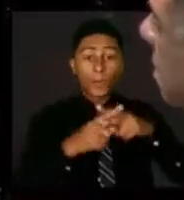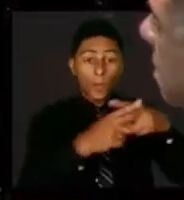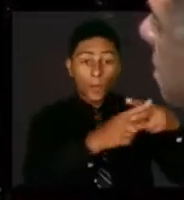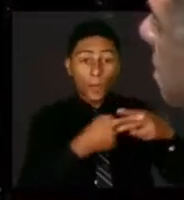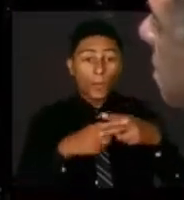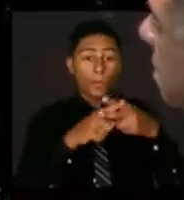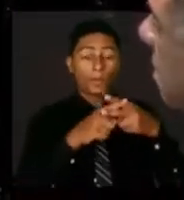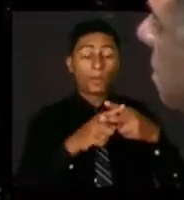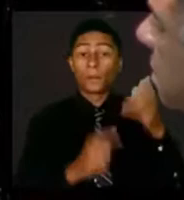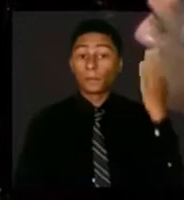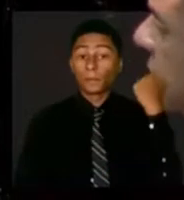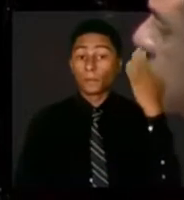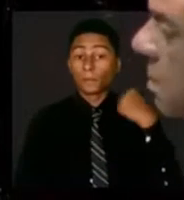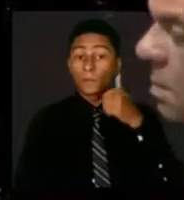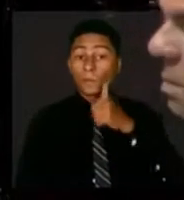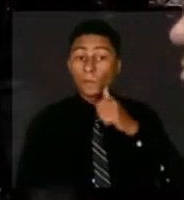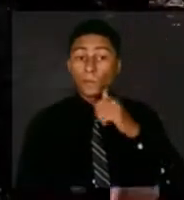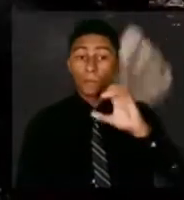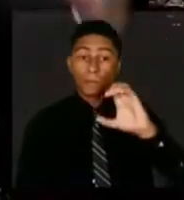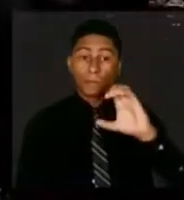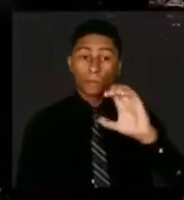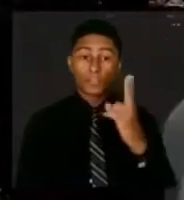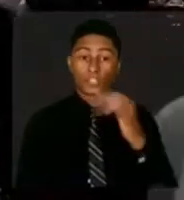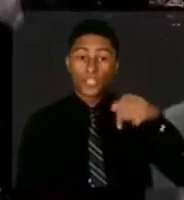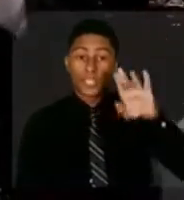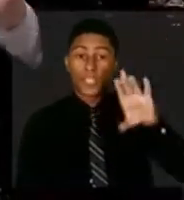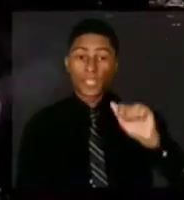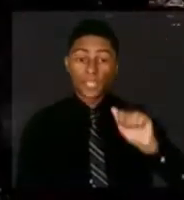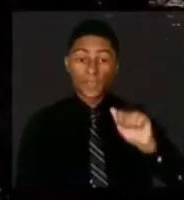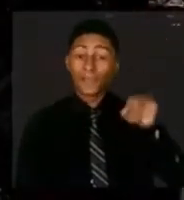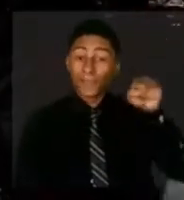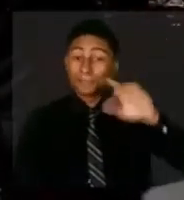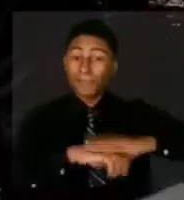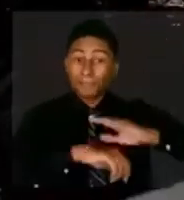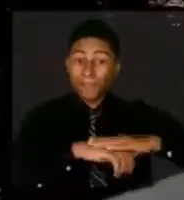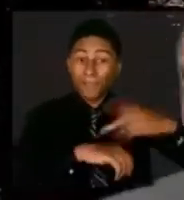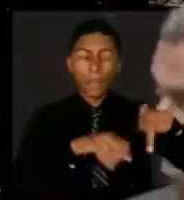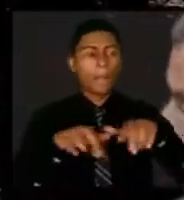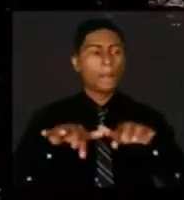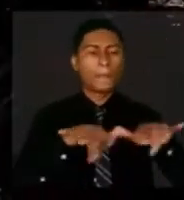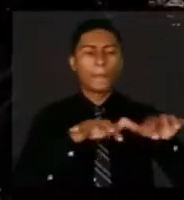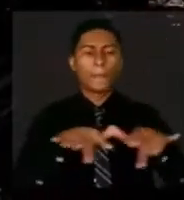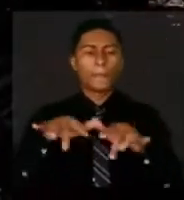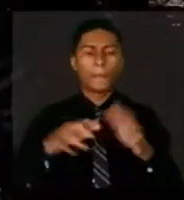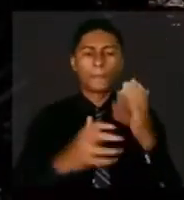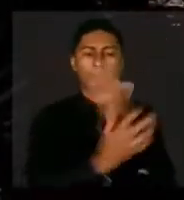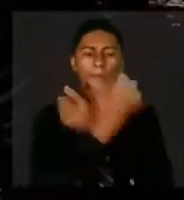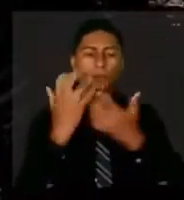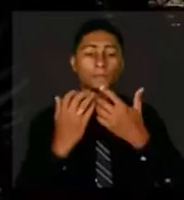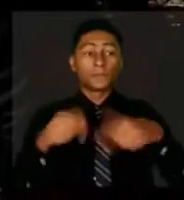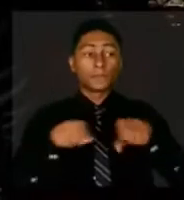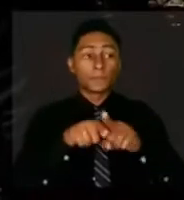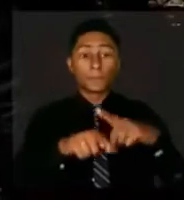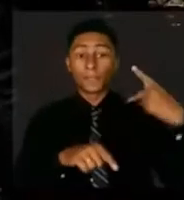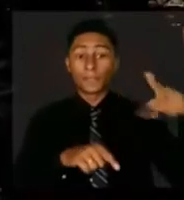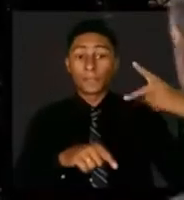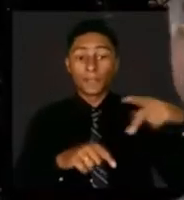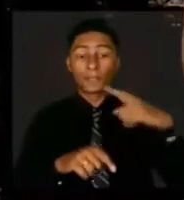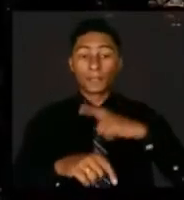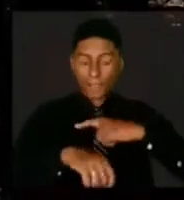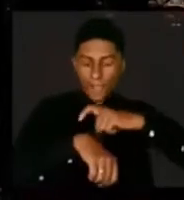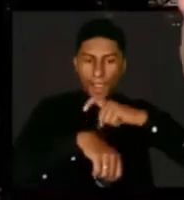Um piano histórico que está lá e também o relógio da fachada da Escola Municipal Gonçalves Dias.